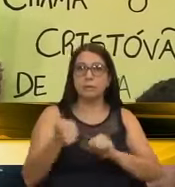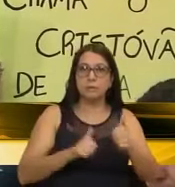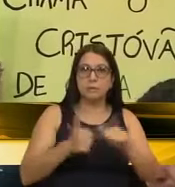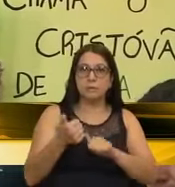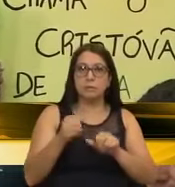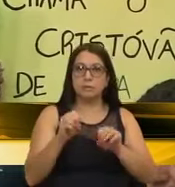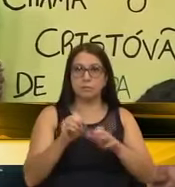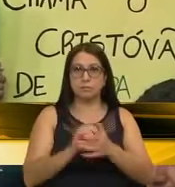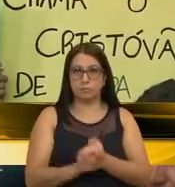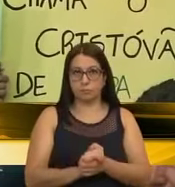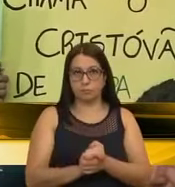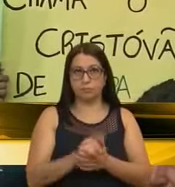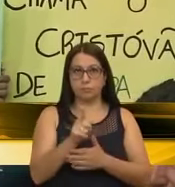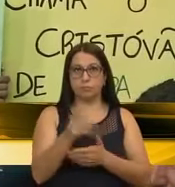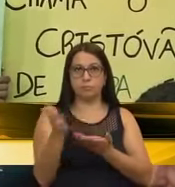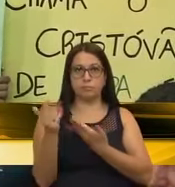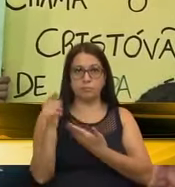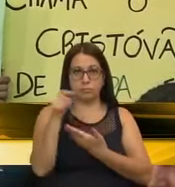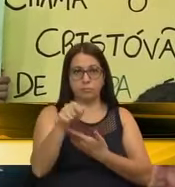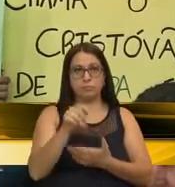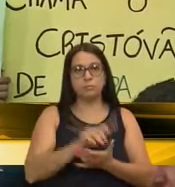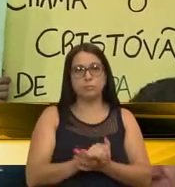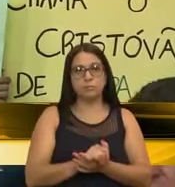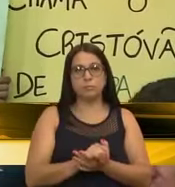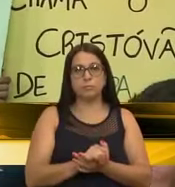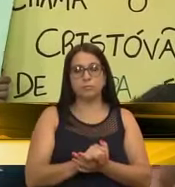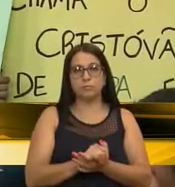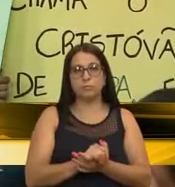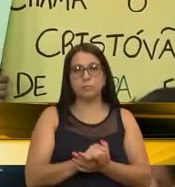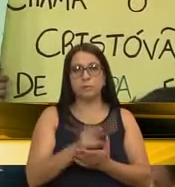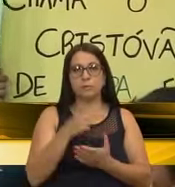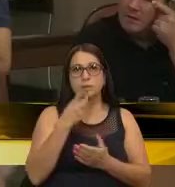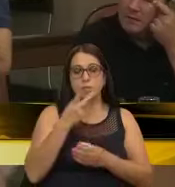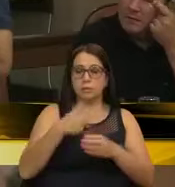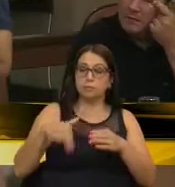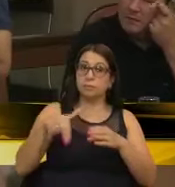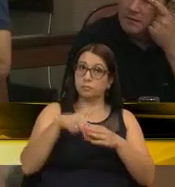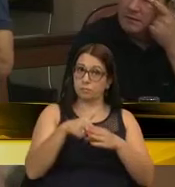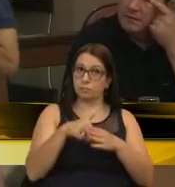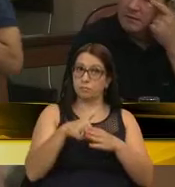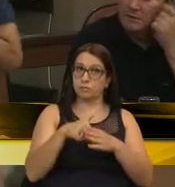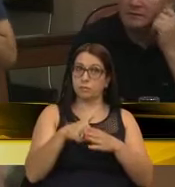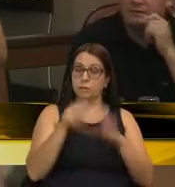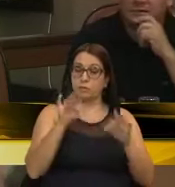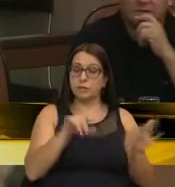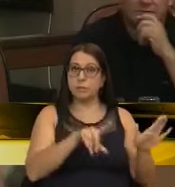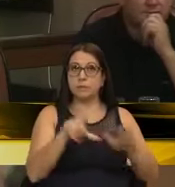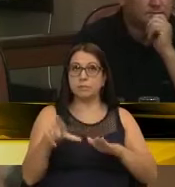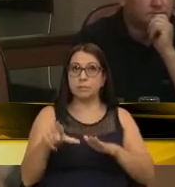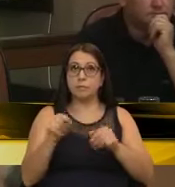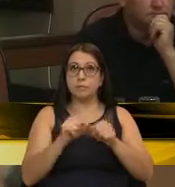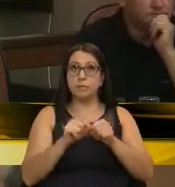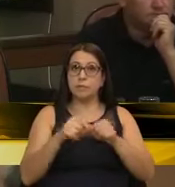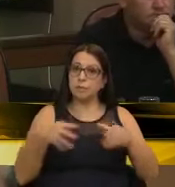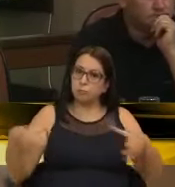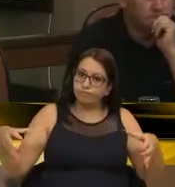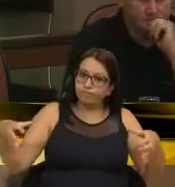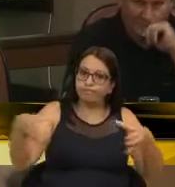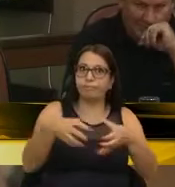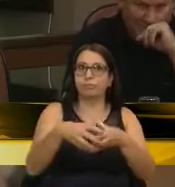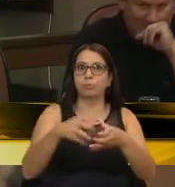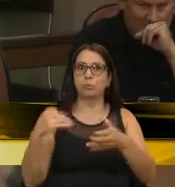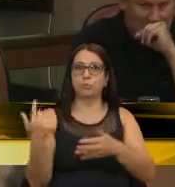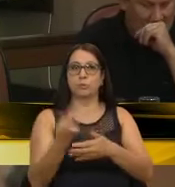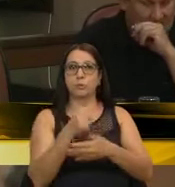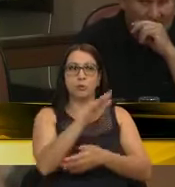nossa educação. Então, esses jovens agora estarão, daqui a pouco falando na tribuna, mas nesse final de semana fazendo um grande mutirão. E eles estão